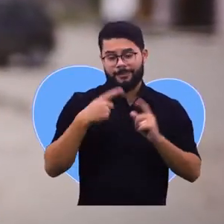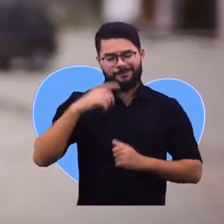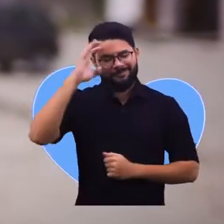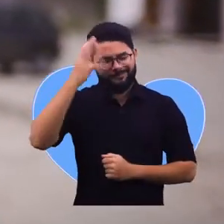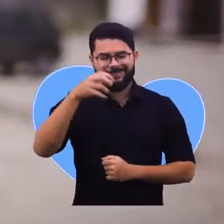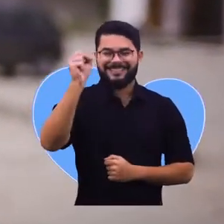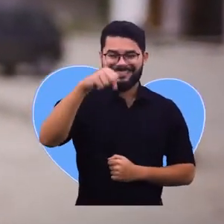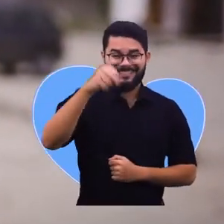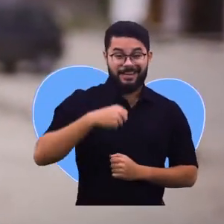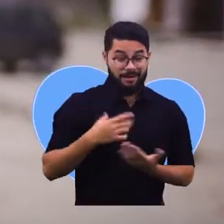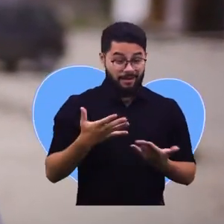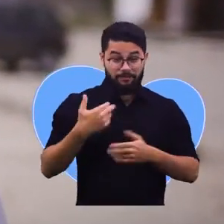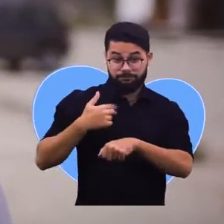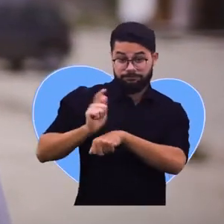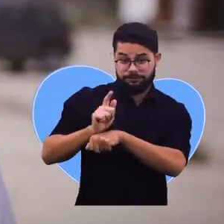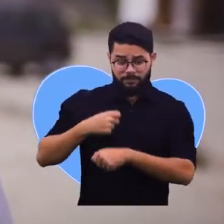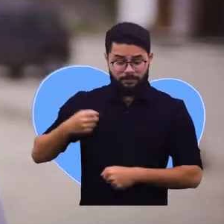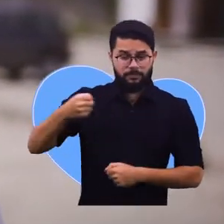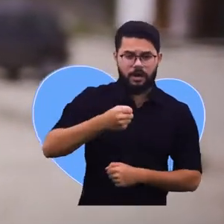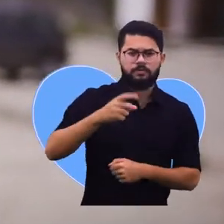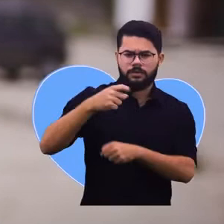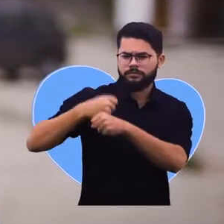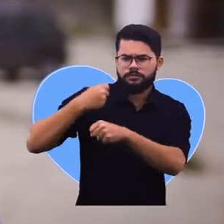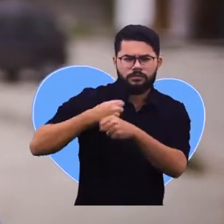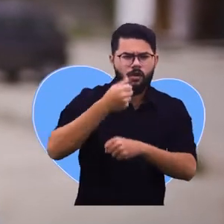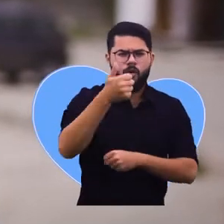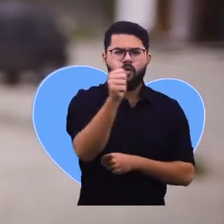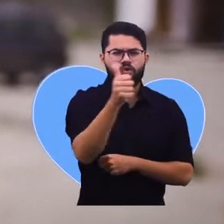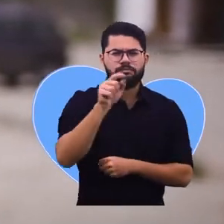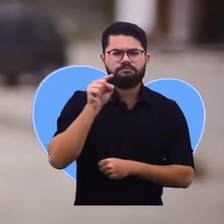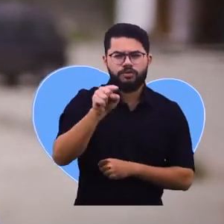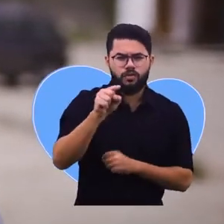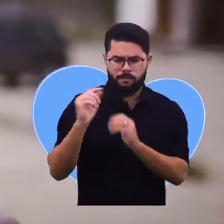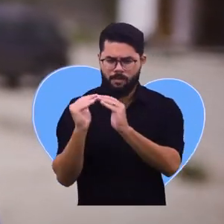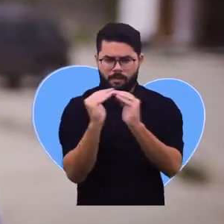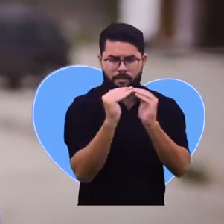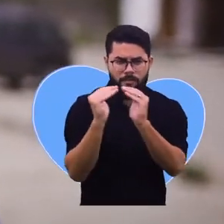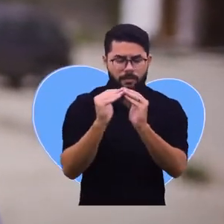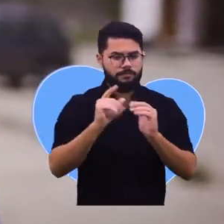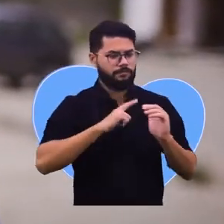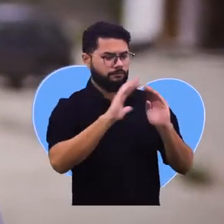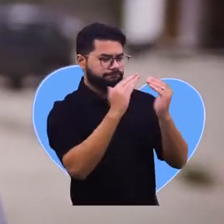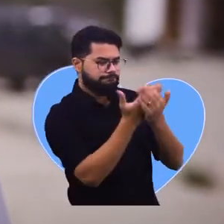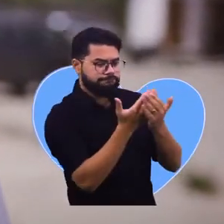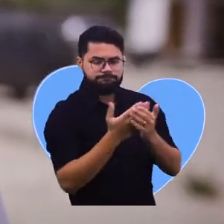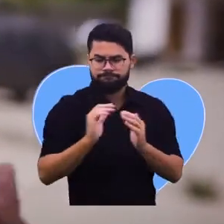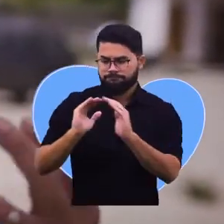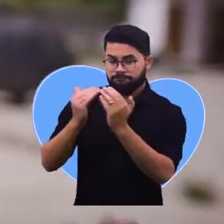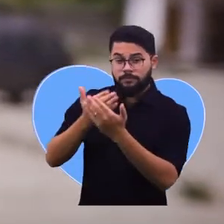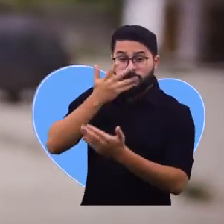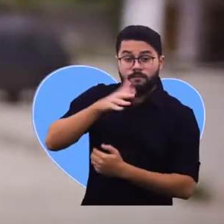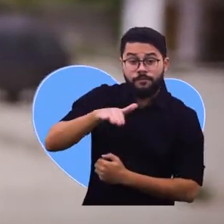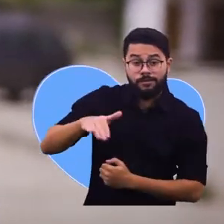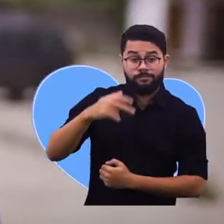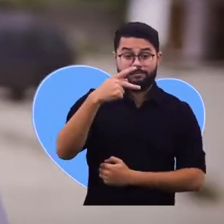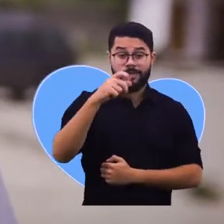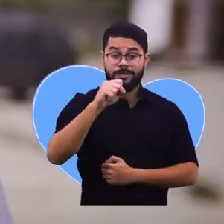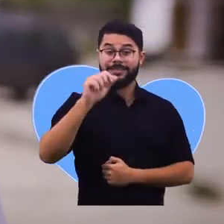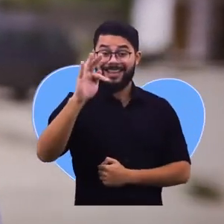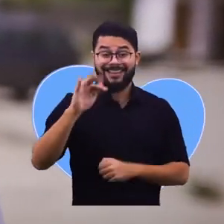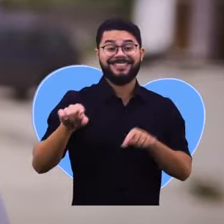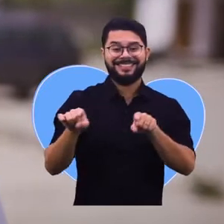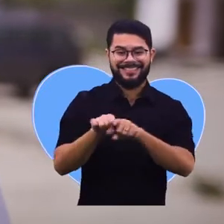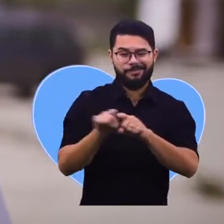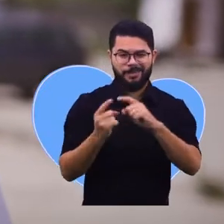isso. Na nossa gestão, vamos construir 11 mil habitações, com escola, creche, posto de saúde